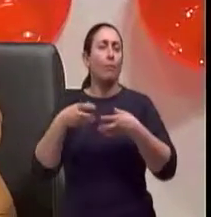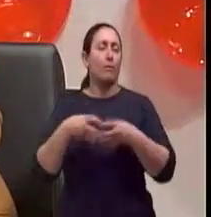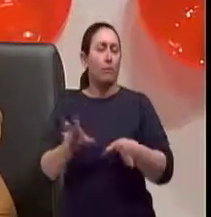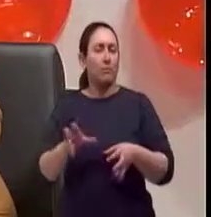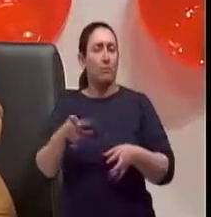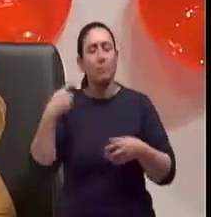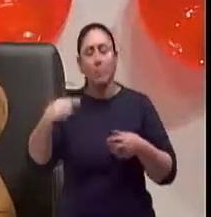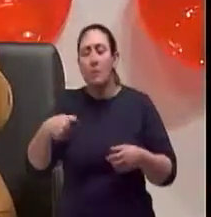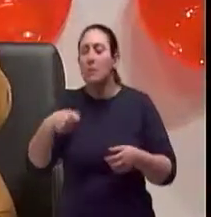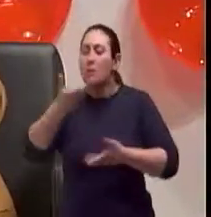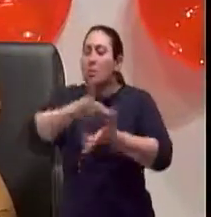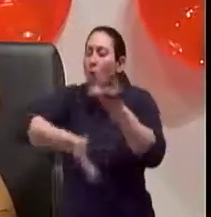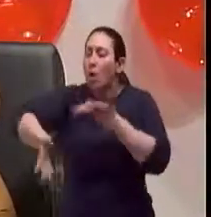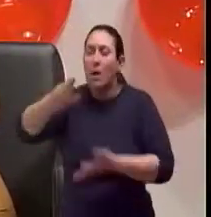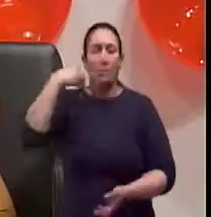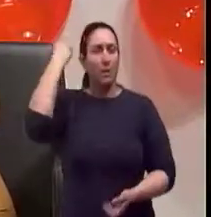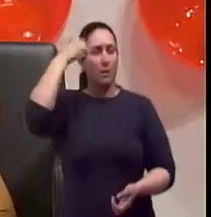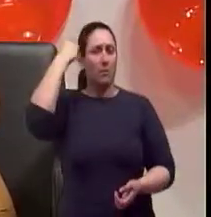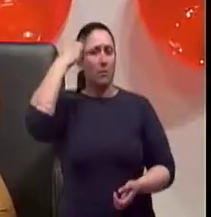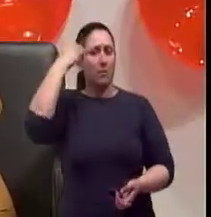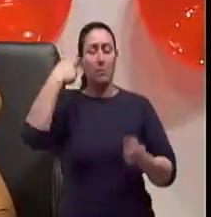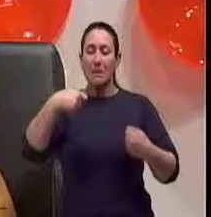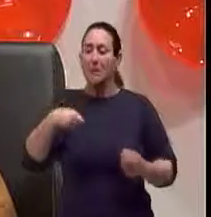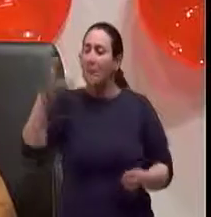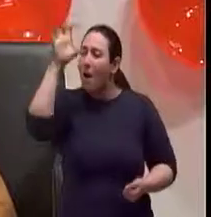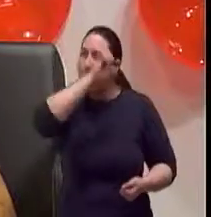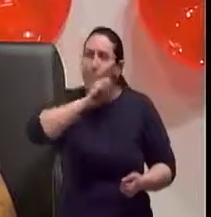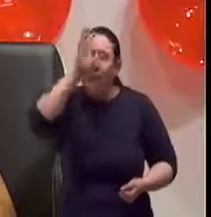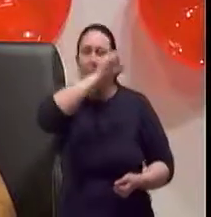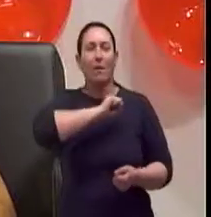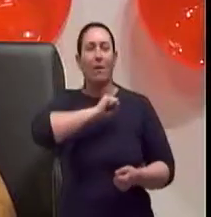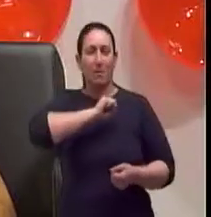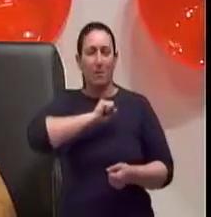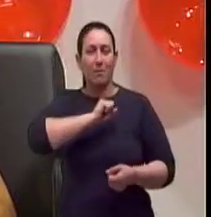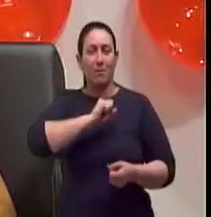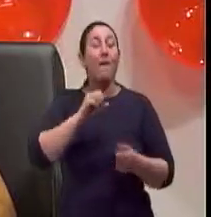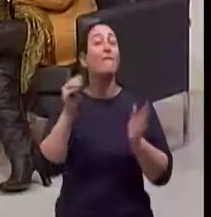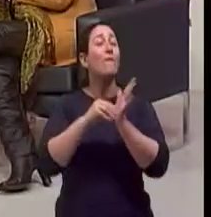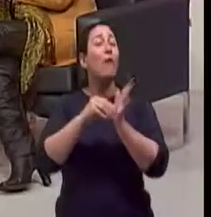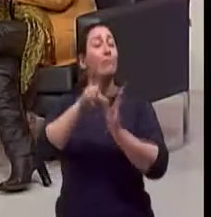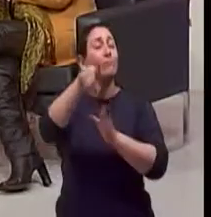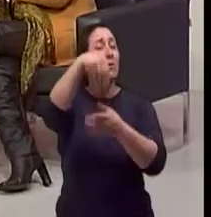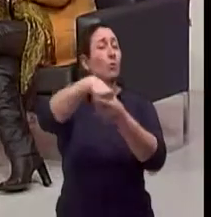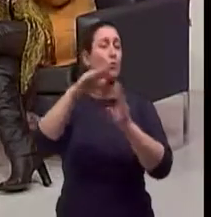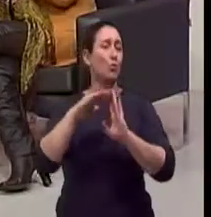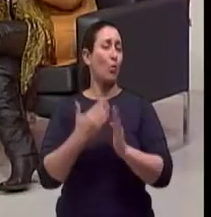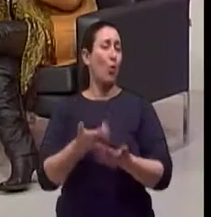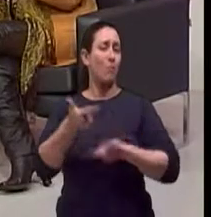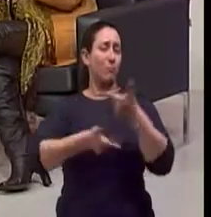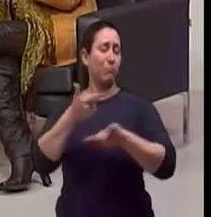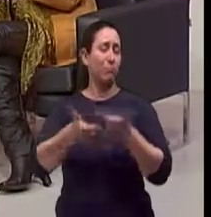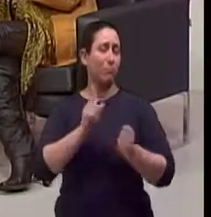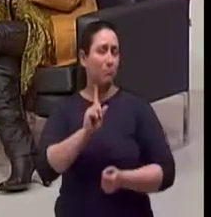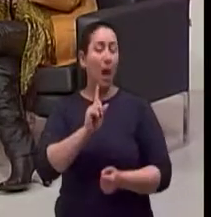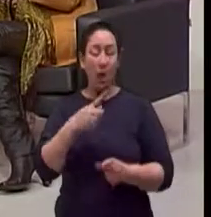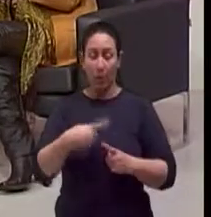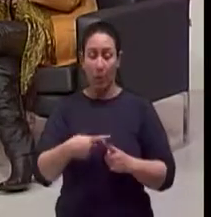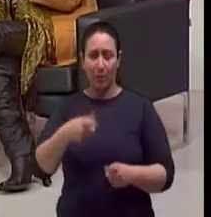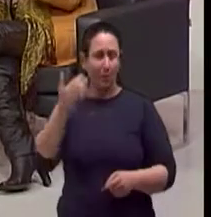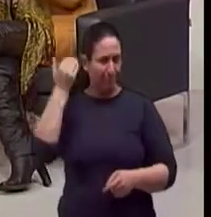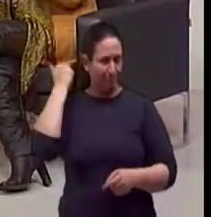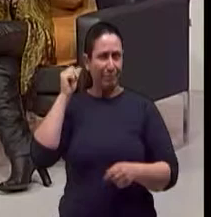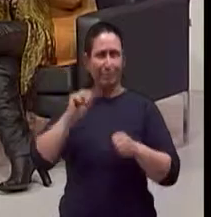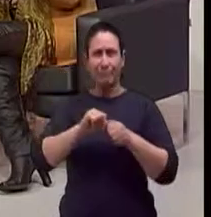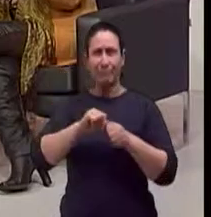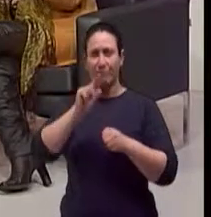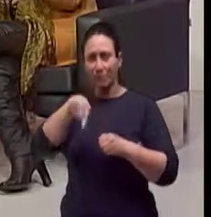troca de experiência, aprender com o idoso. Tá faltando programação nas escolas, né? A gente antigamente teve um programa na Secretaria